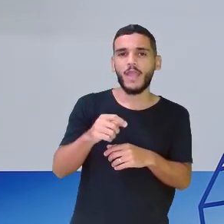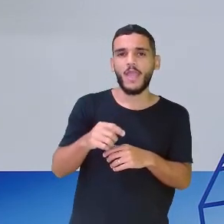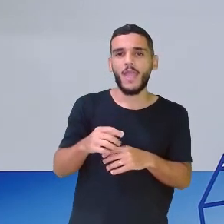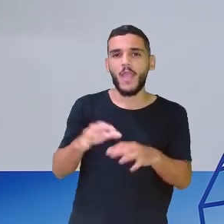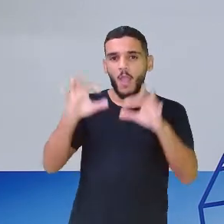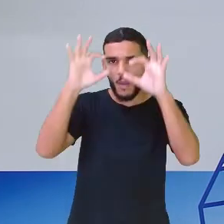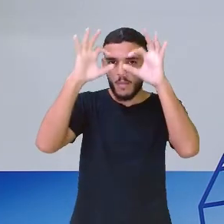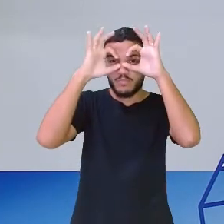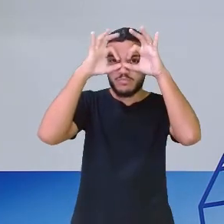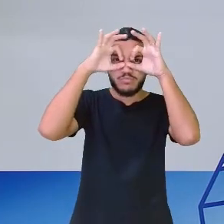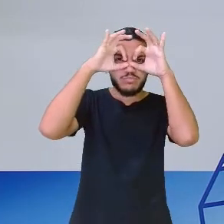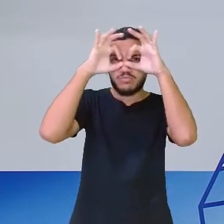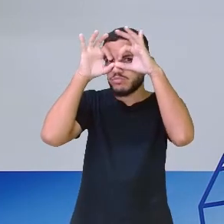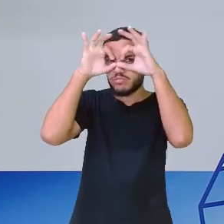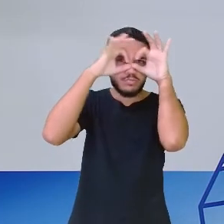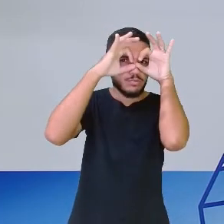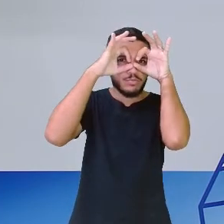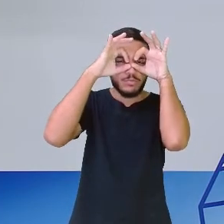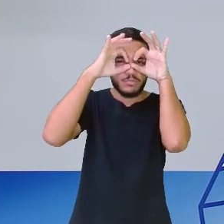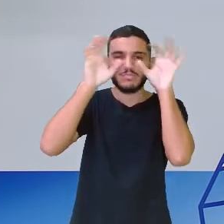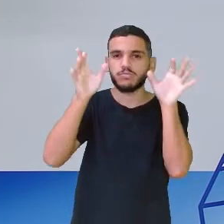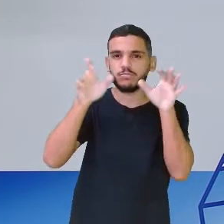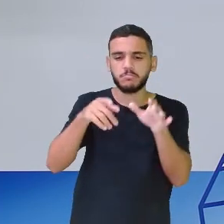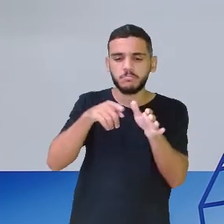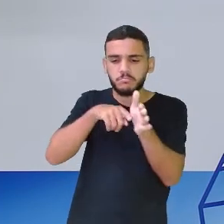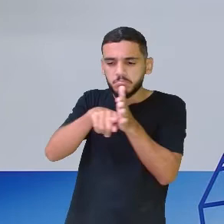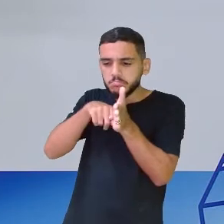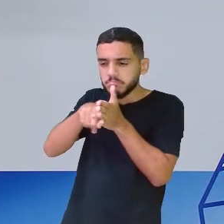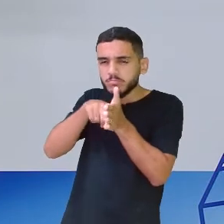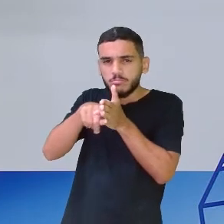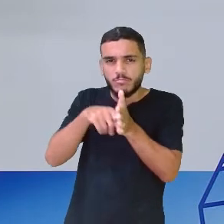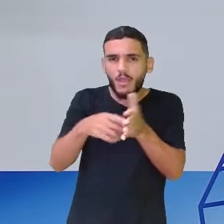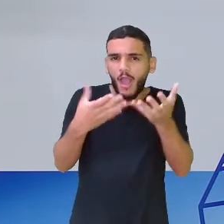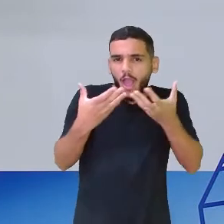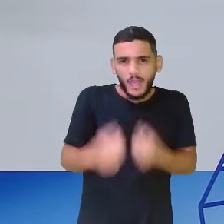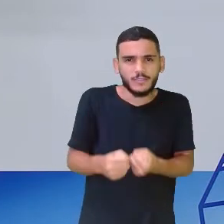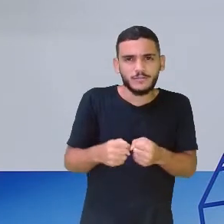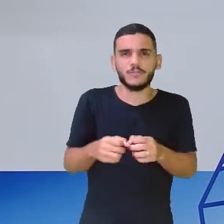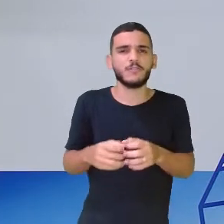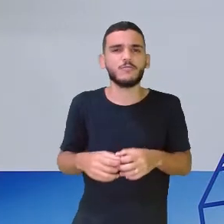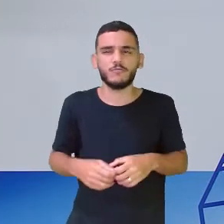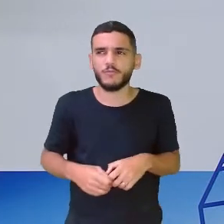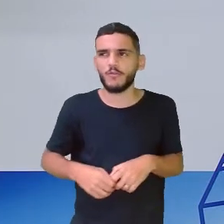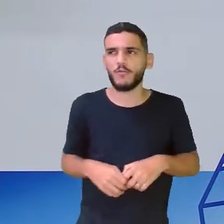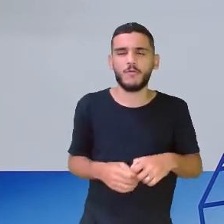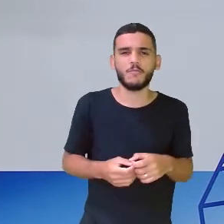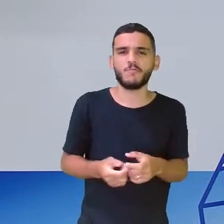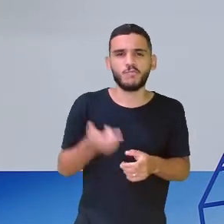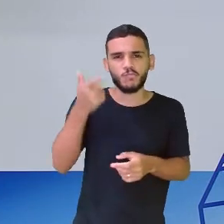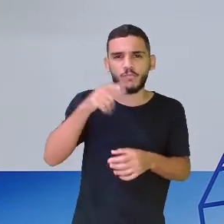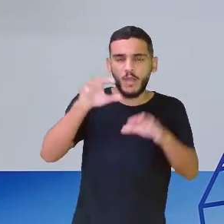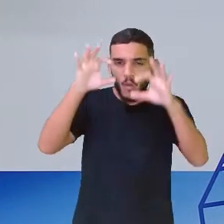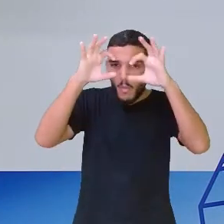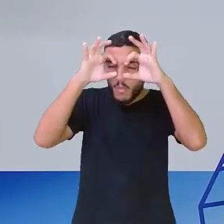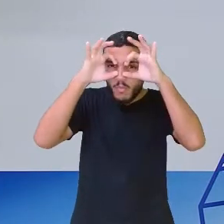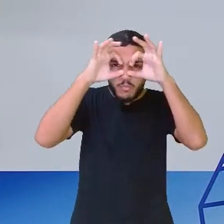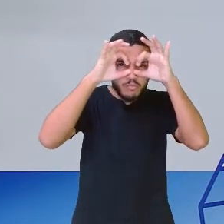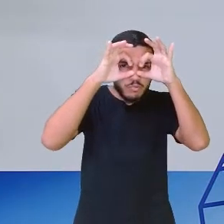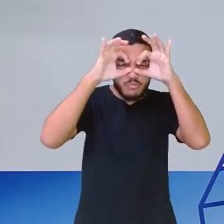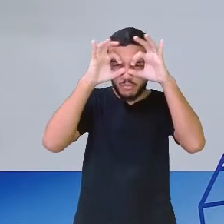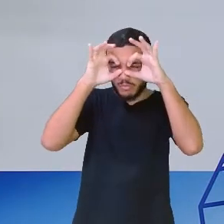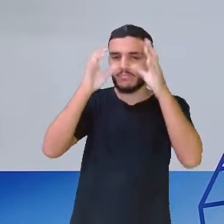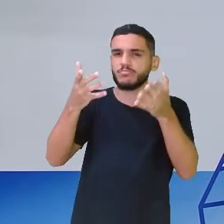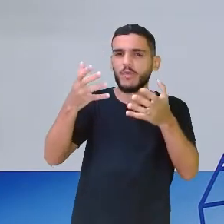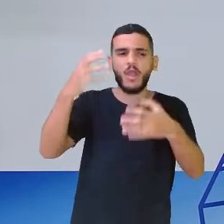mais afamadas, aceitou o novo caso. A coruja. Caro